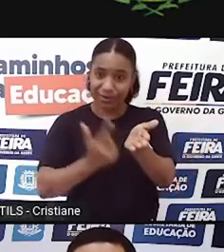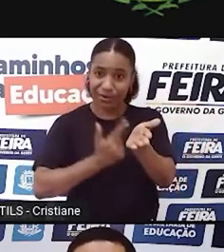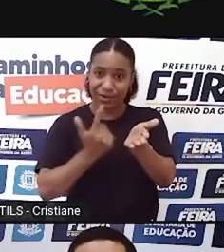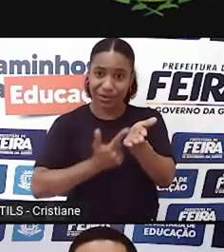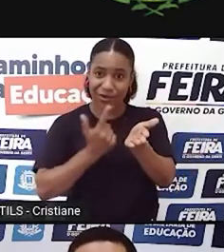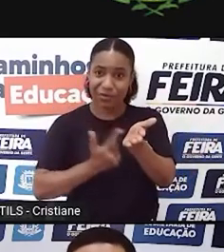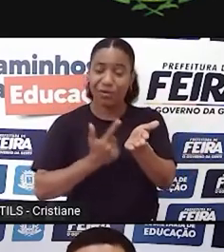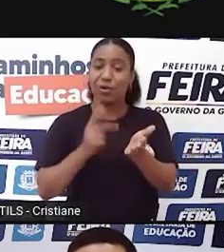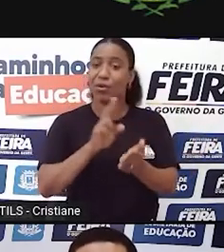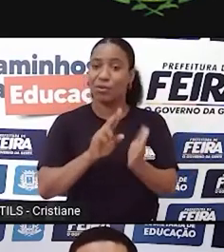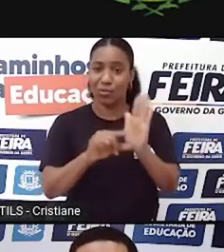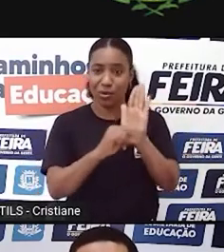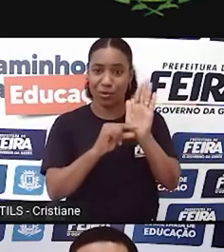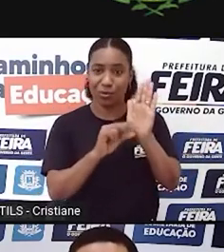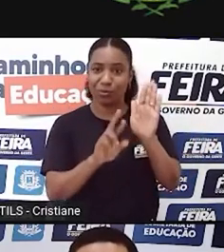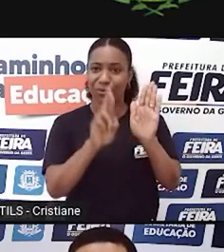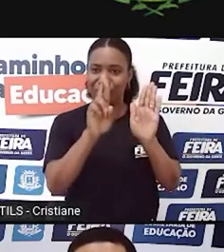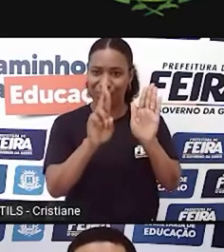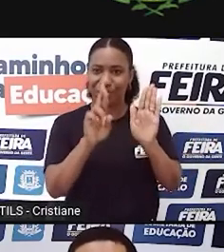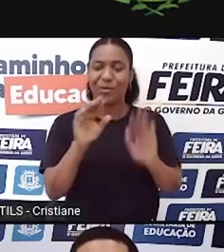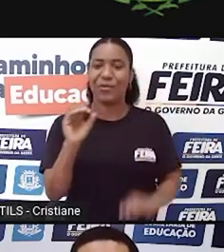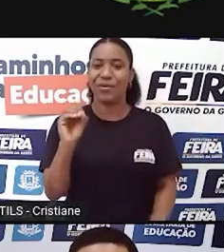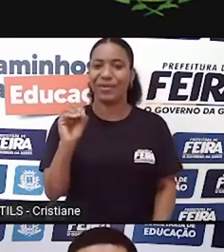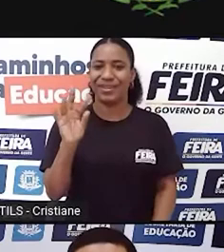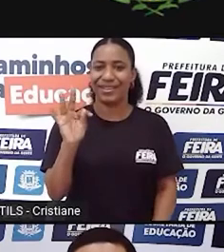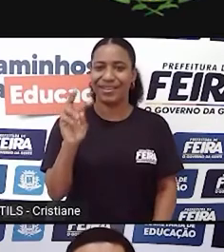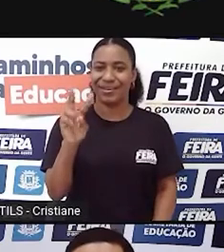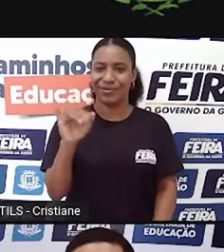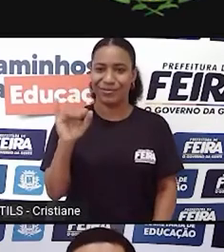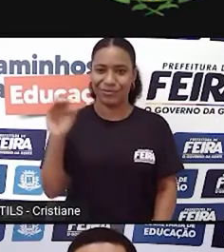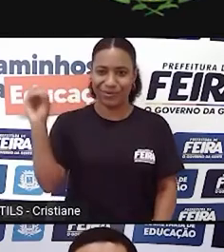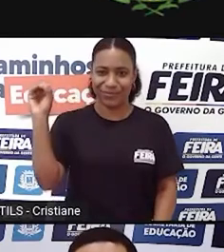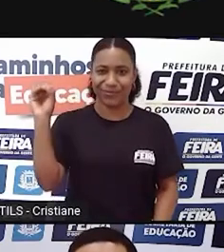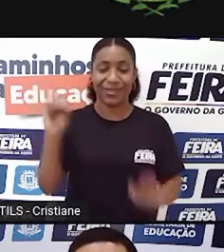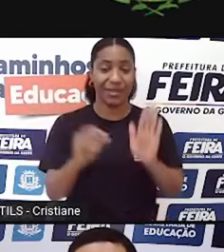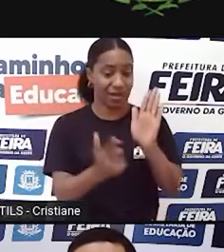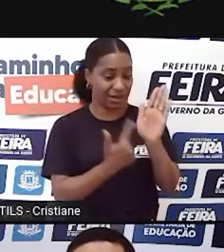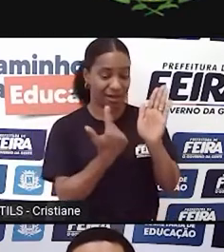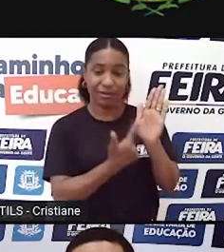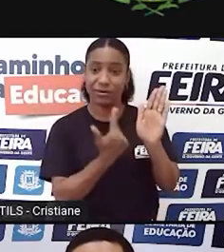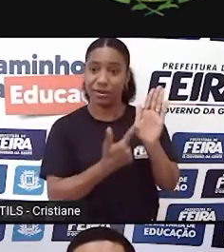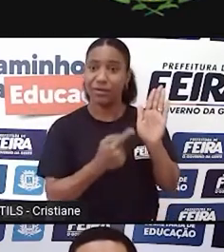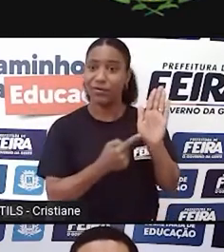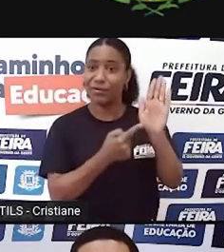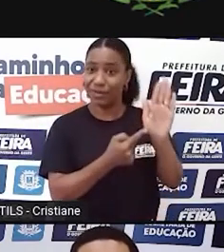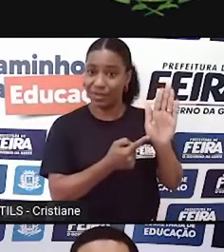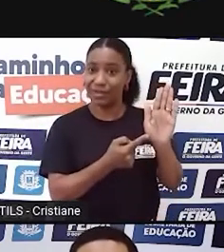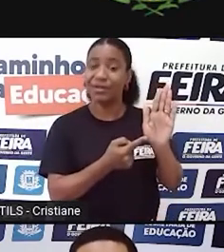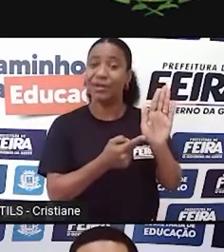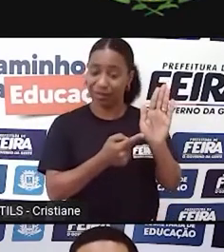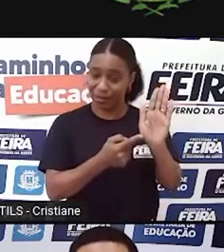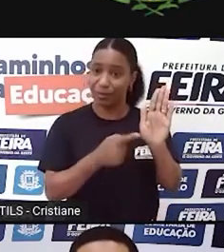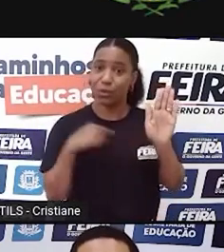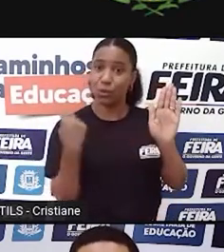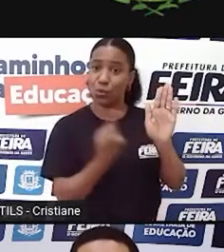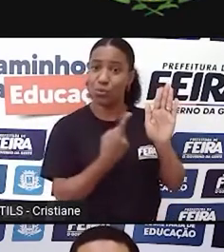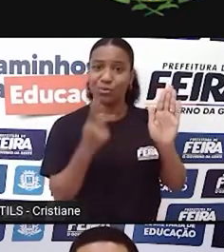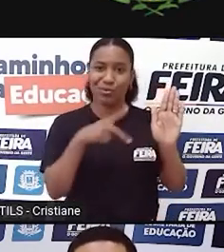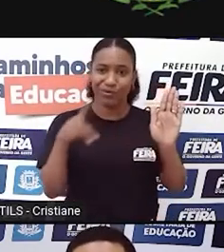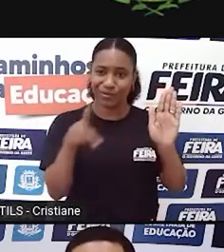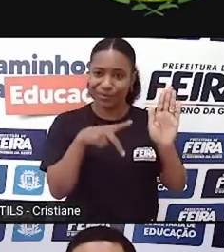maravilhoso, até para nós, professores, né? De língua portuguesa, de redação, da área de linguagem em si.